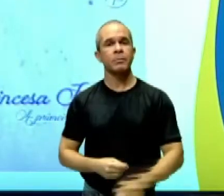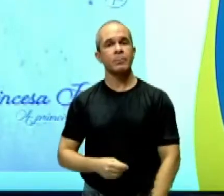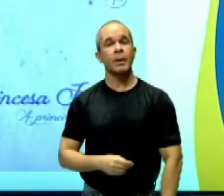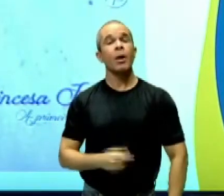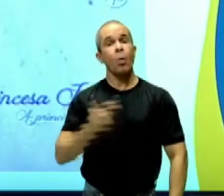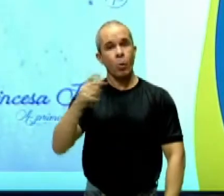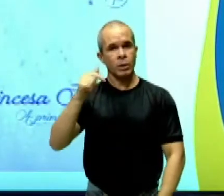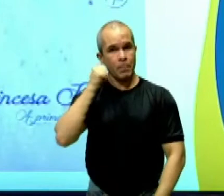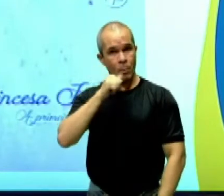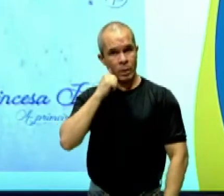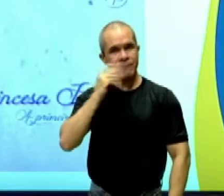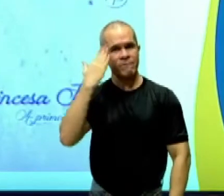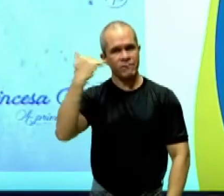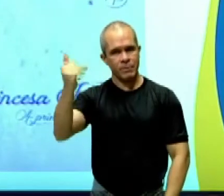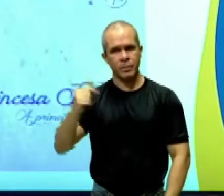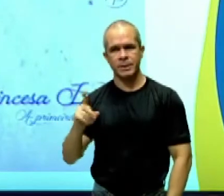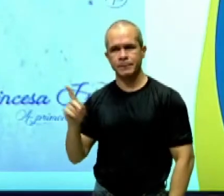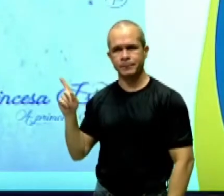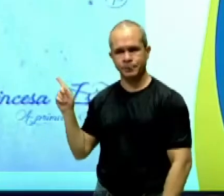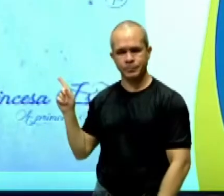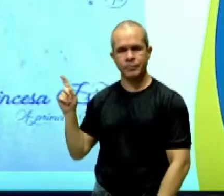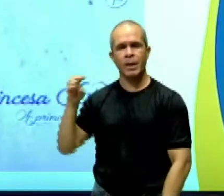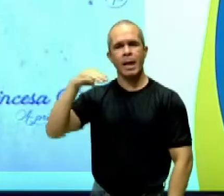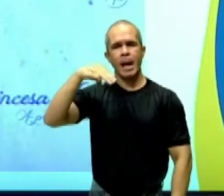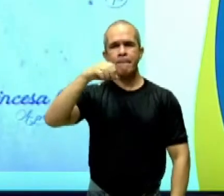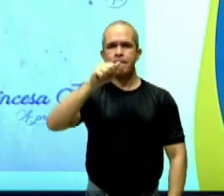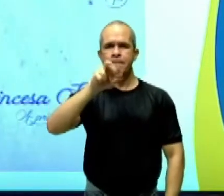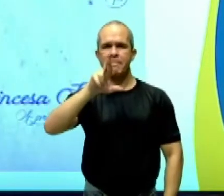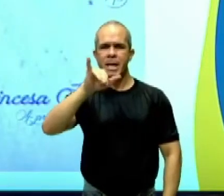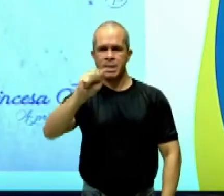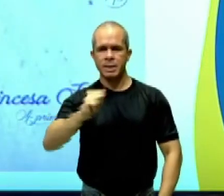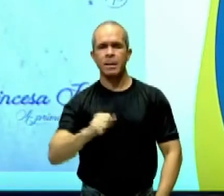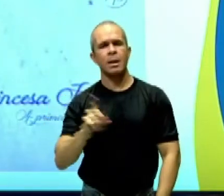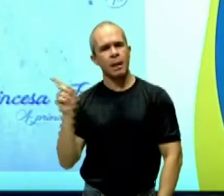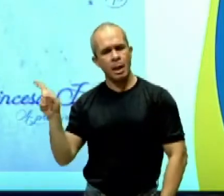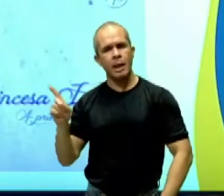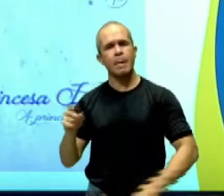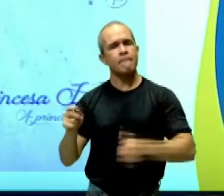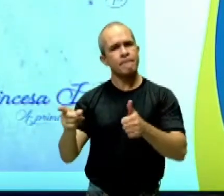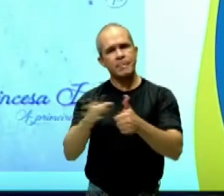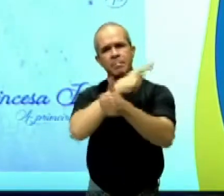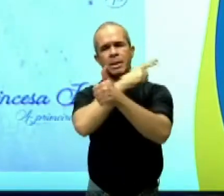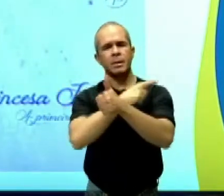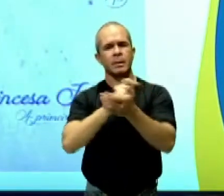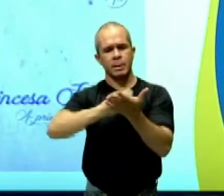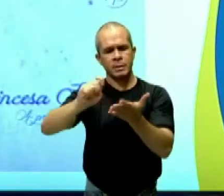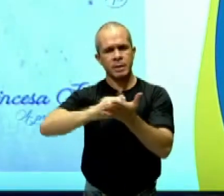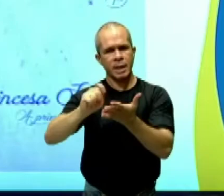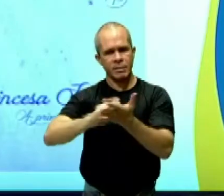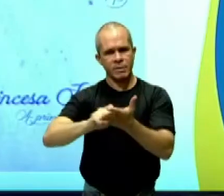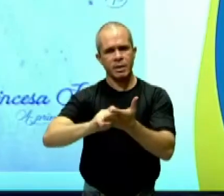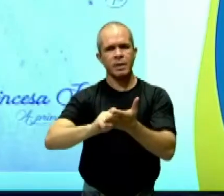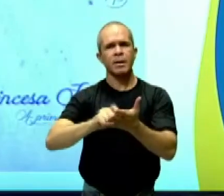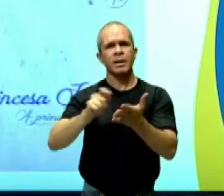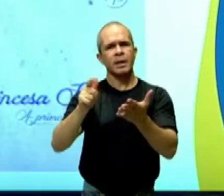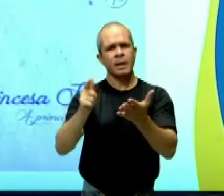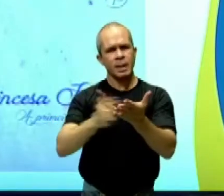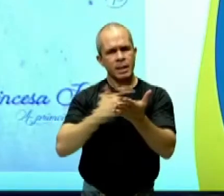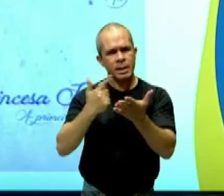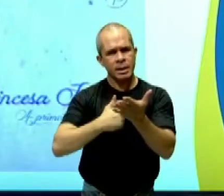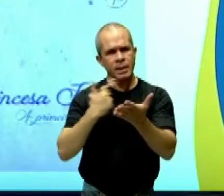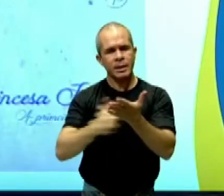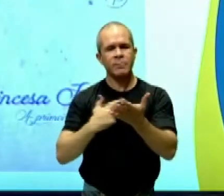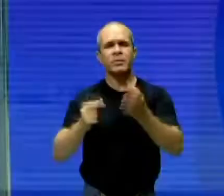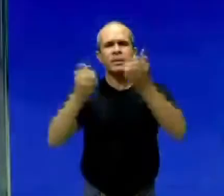também, além da princesa Isabel, como Maria Firmínia, por exemplo, que foi a primeira escritora abolicionista que escreveu